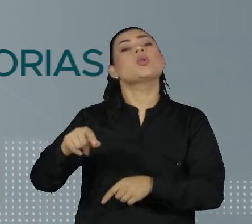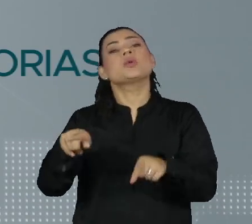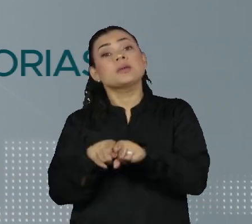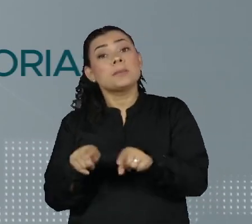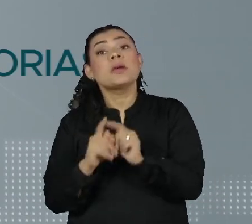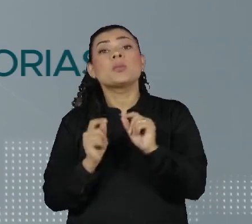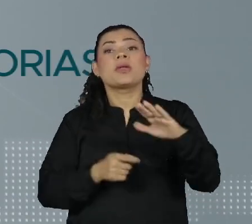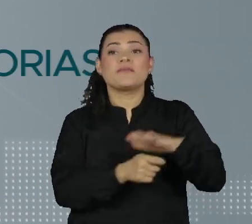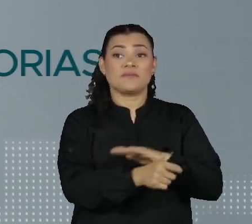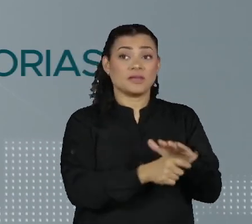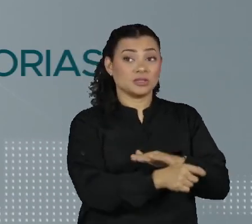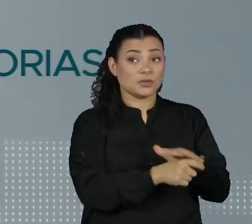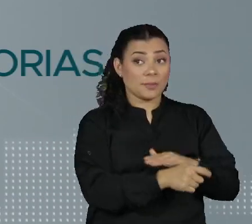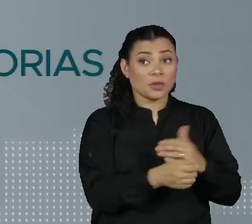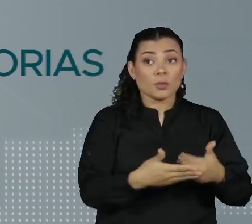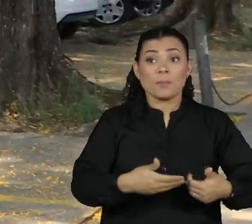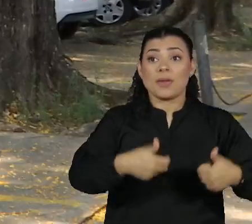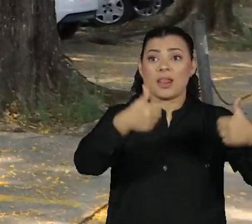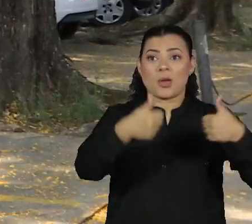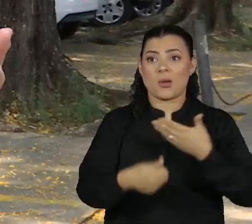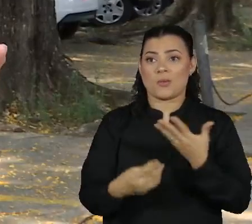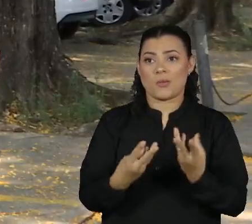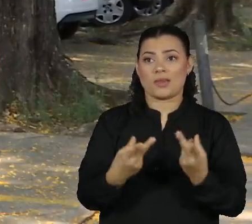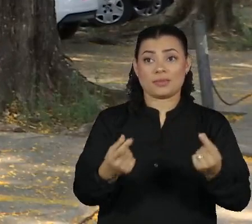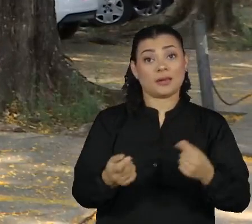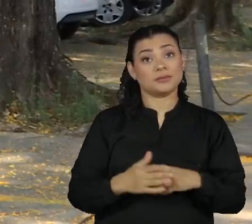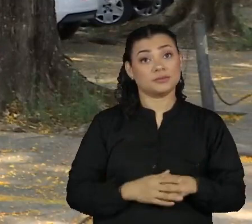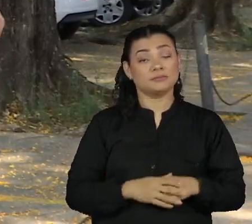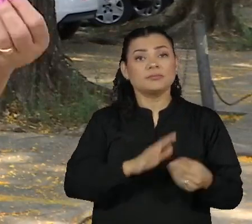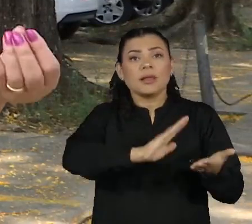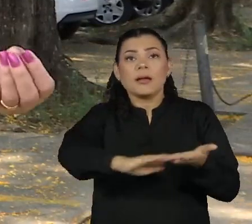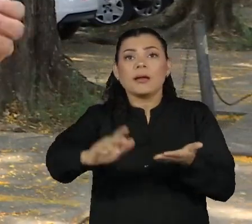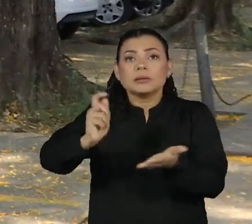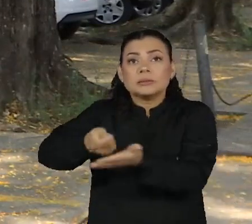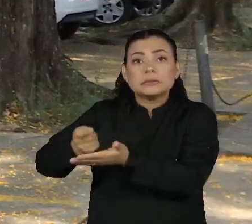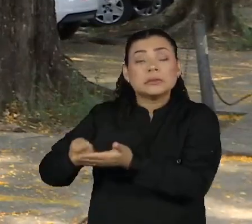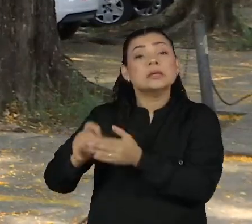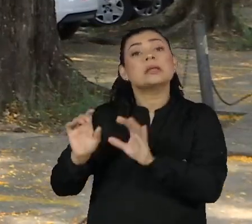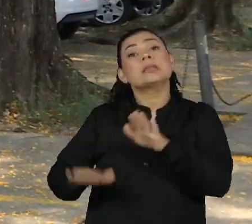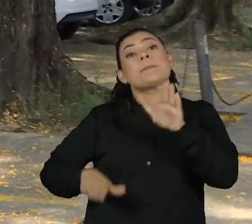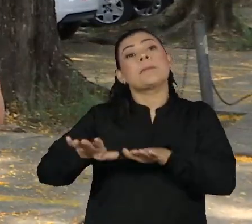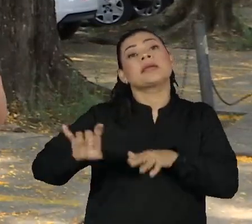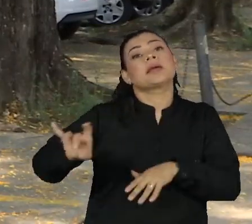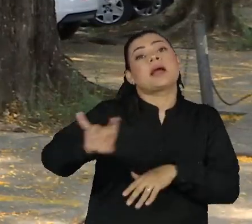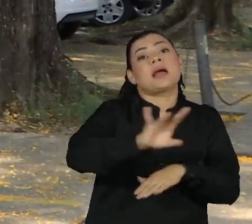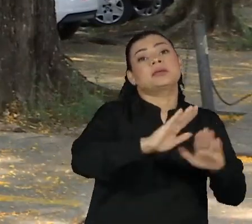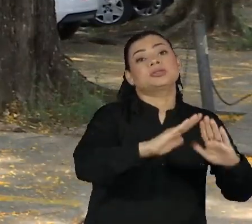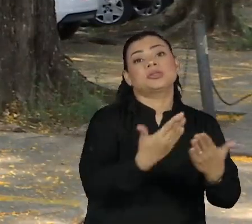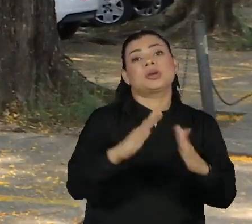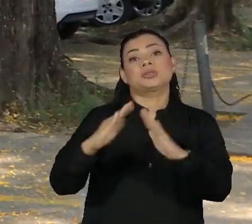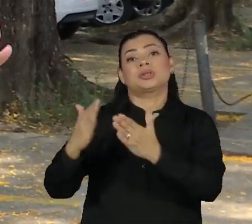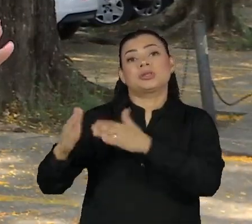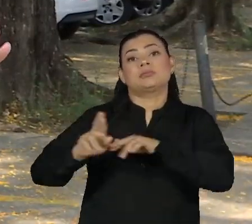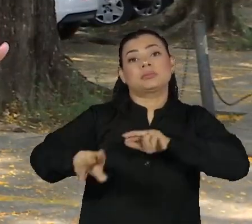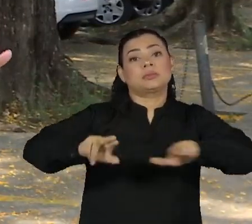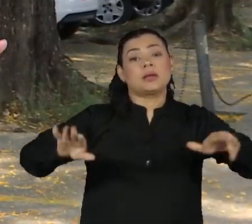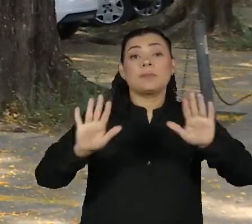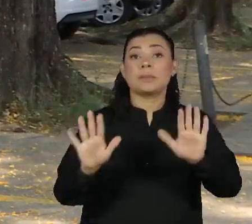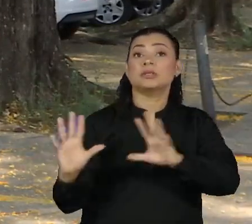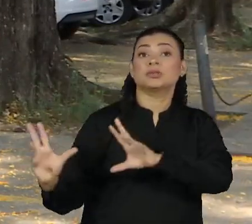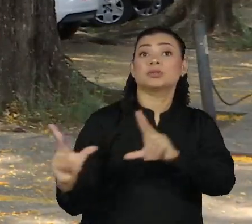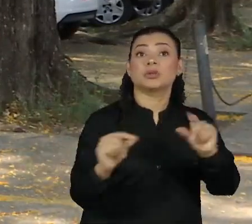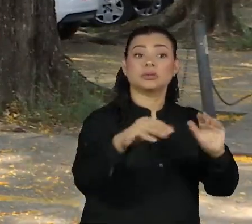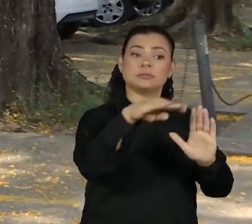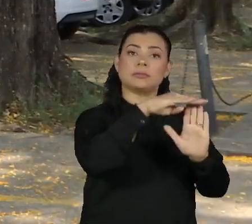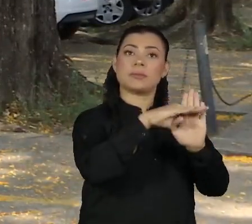e investimentos em melhorias. Essas despesas variam de escola para escola, porém todas devem discriminá